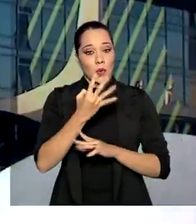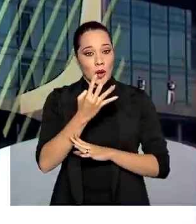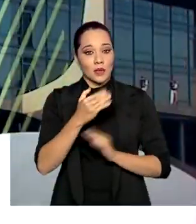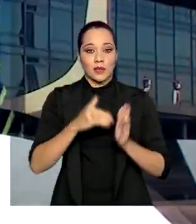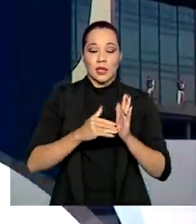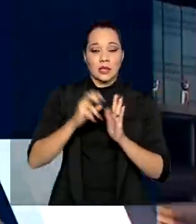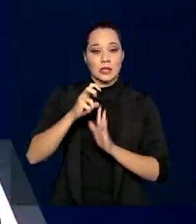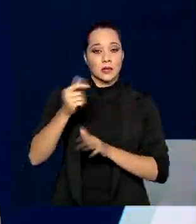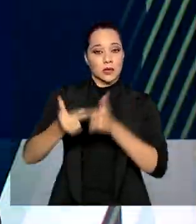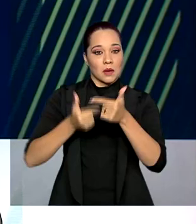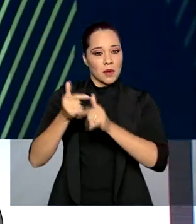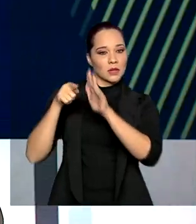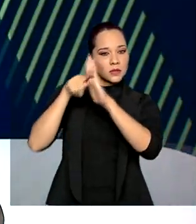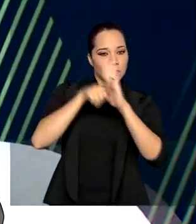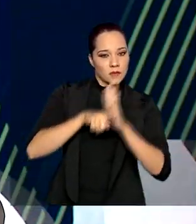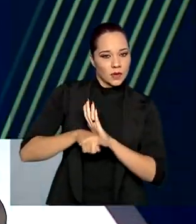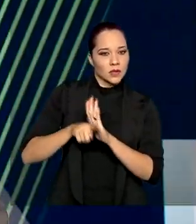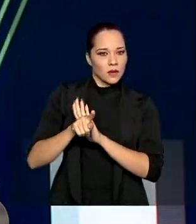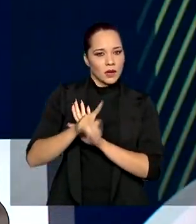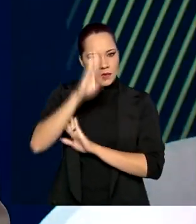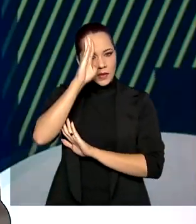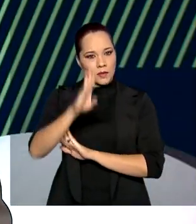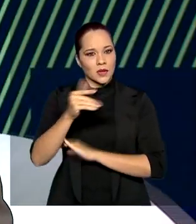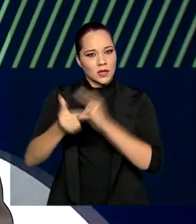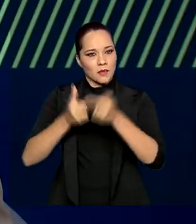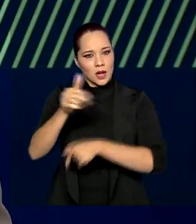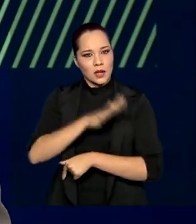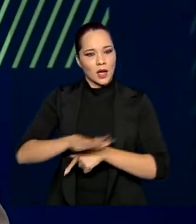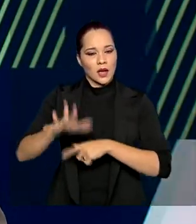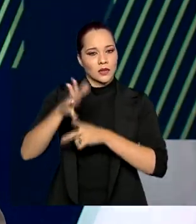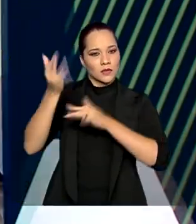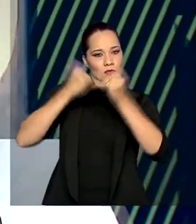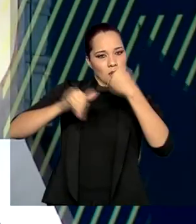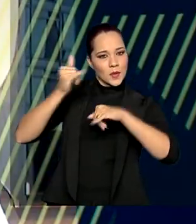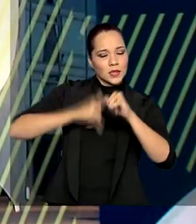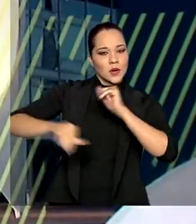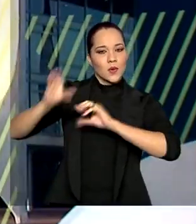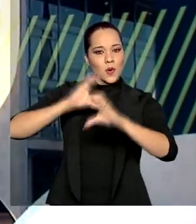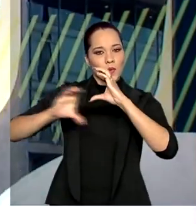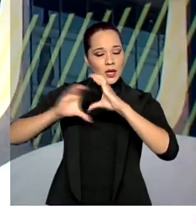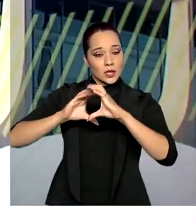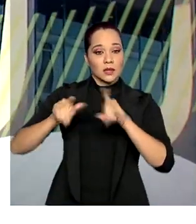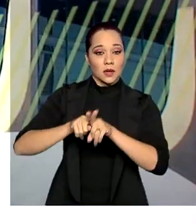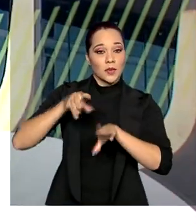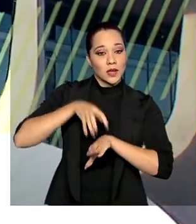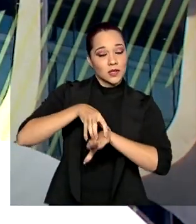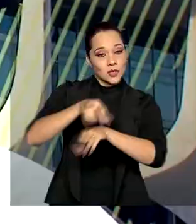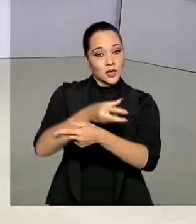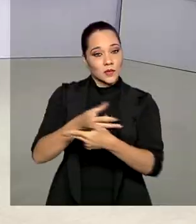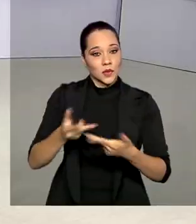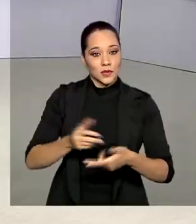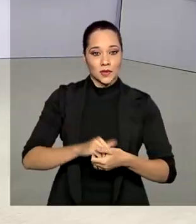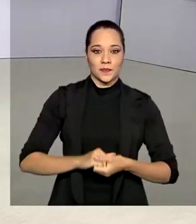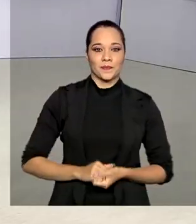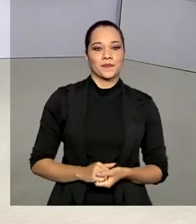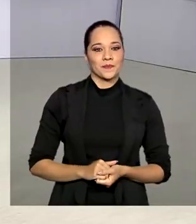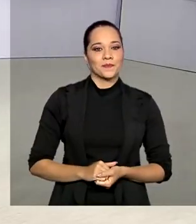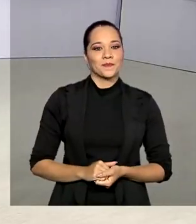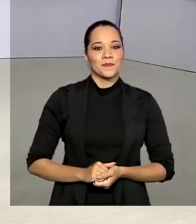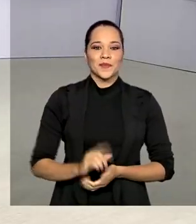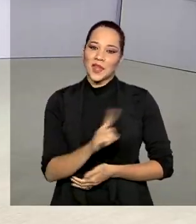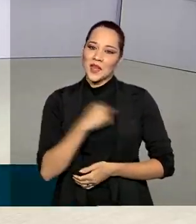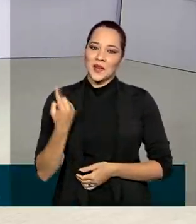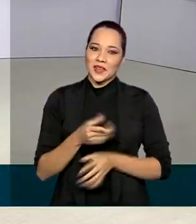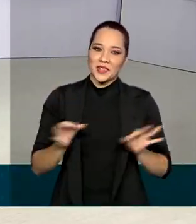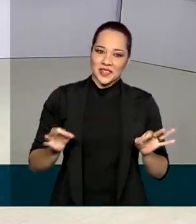cinco atividades investigadas, com destaque para os serviços de informação e comunicação e de transportes. O